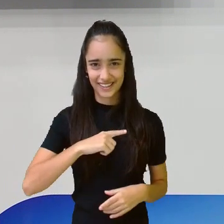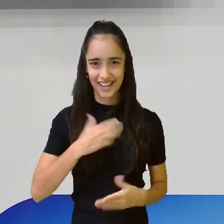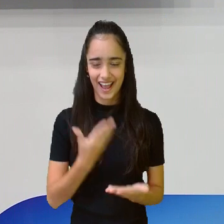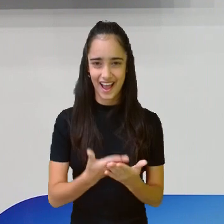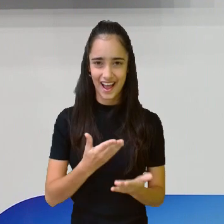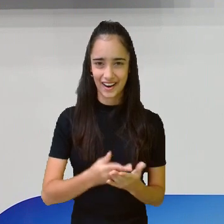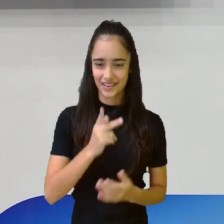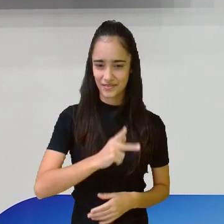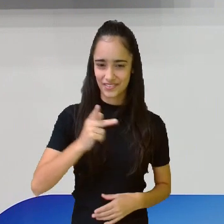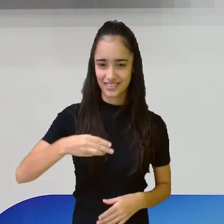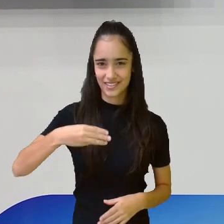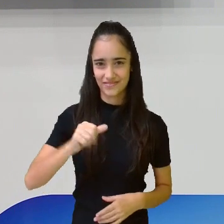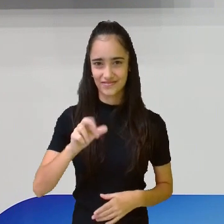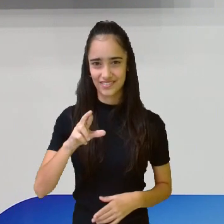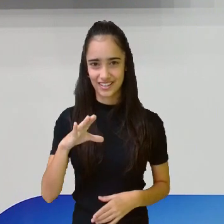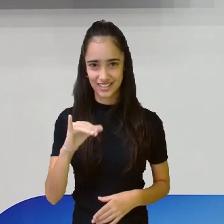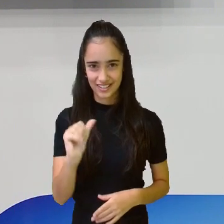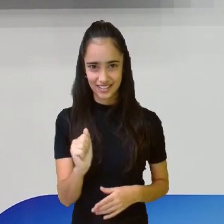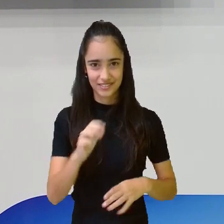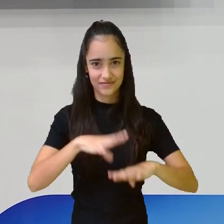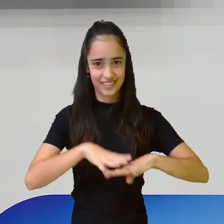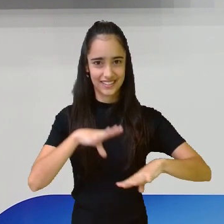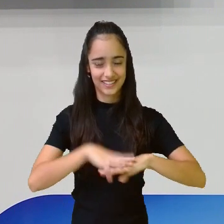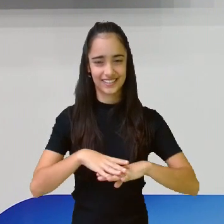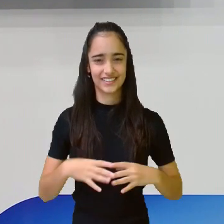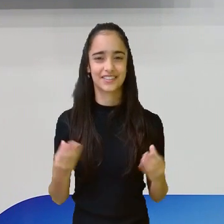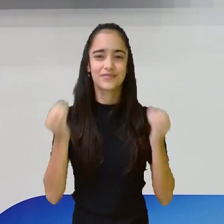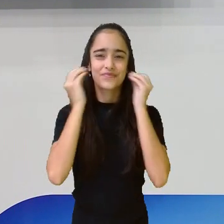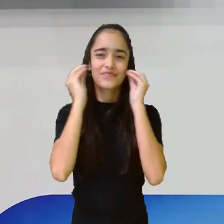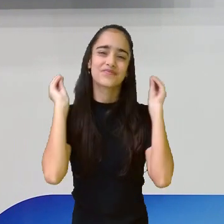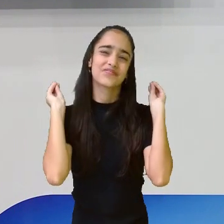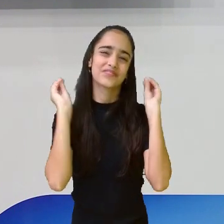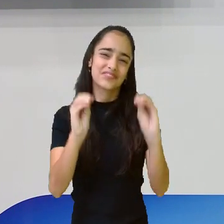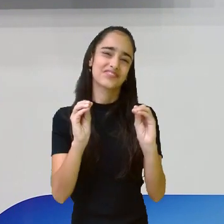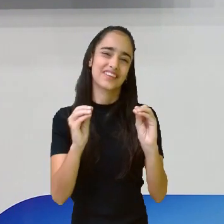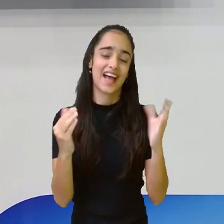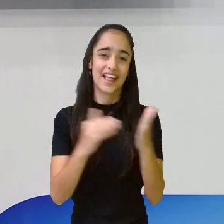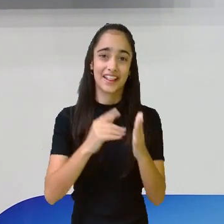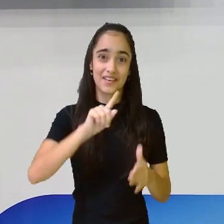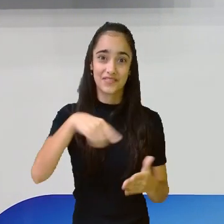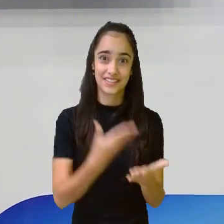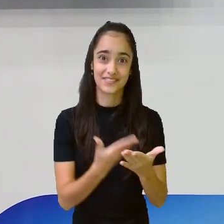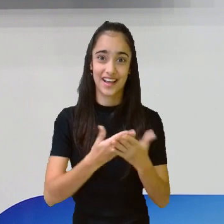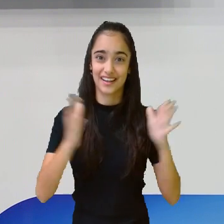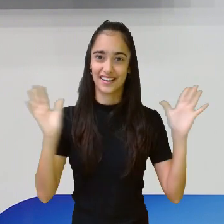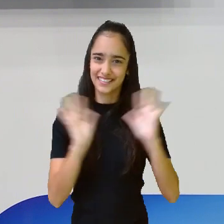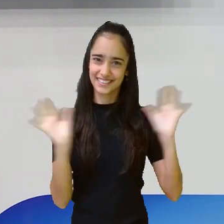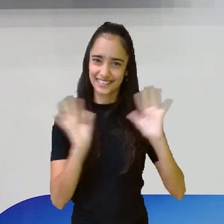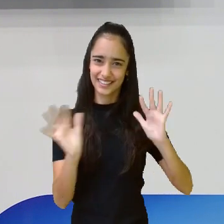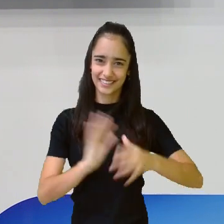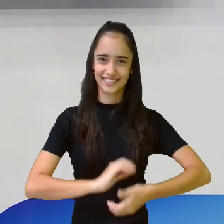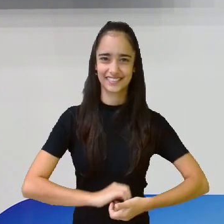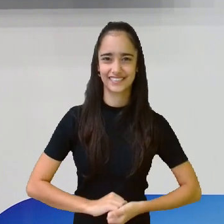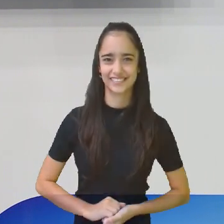da professora Márcia de Matemática. Um beijo, meus amores, até a próxima. Tchau.